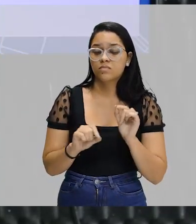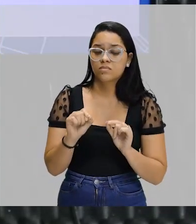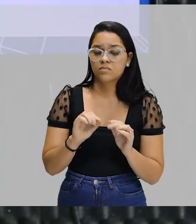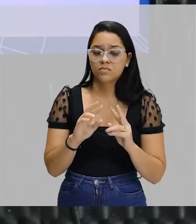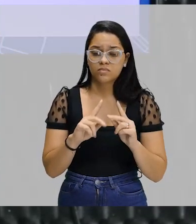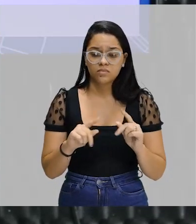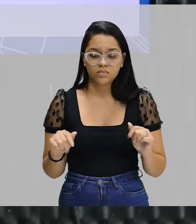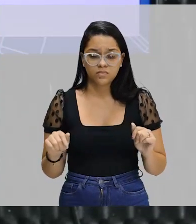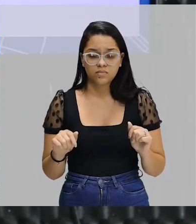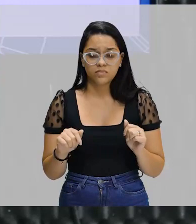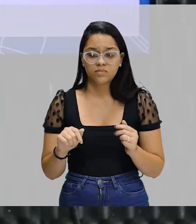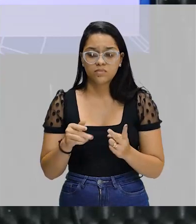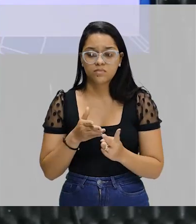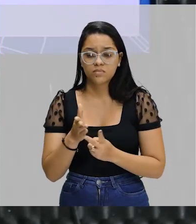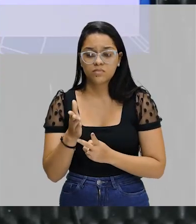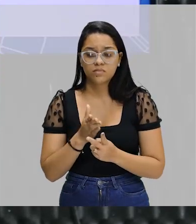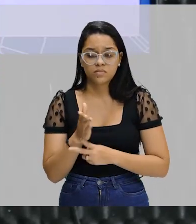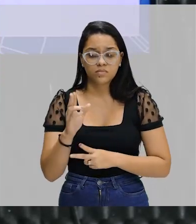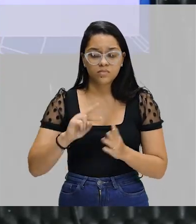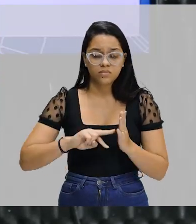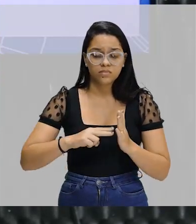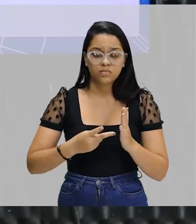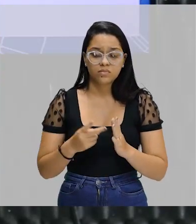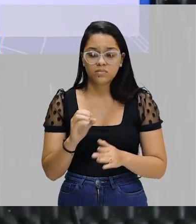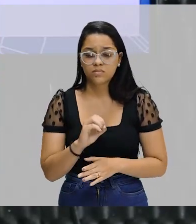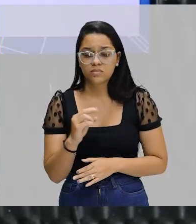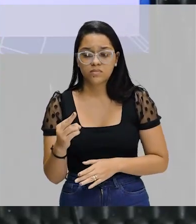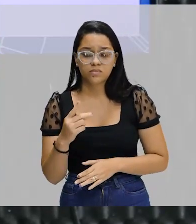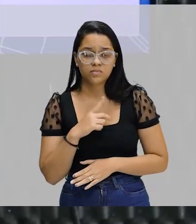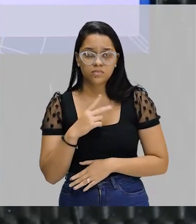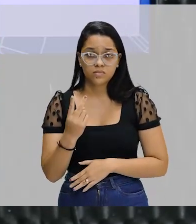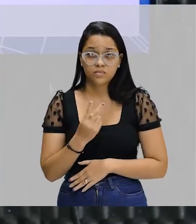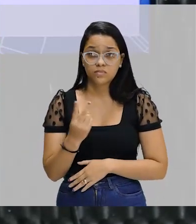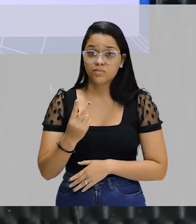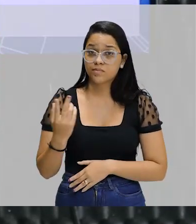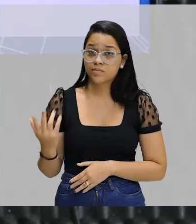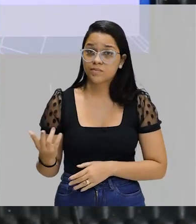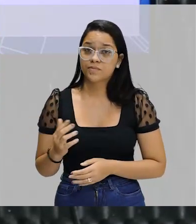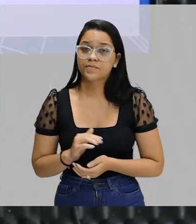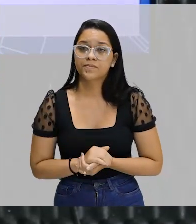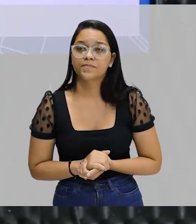Desfazer a ambiguidade de sentido ou evidenciar uma relação de sentido entre as duas partes?